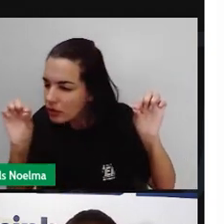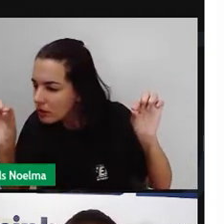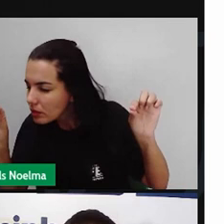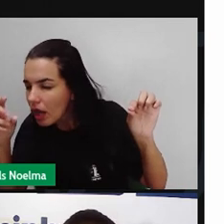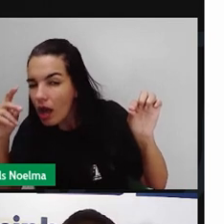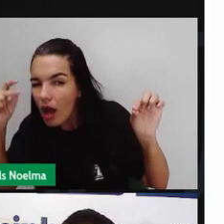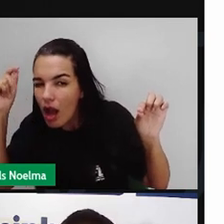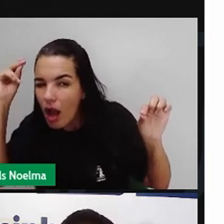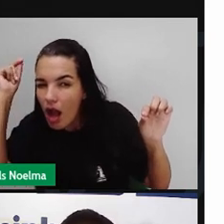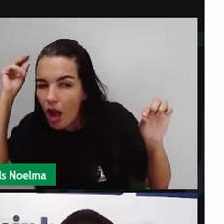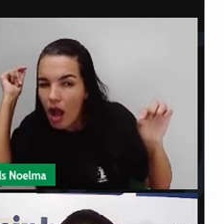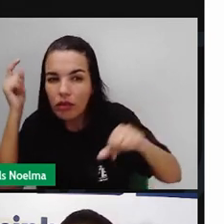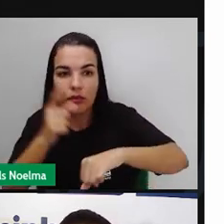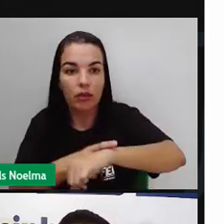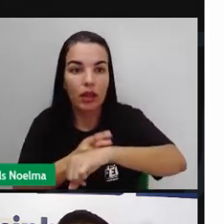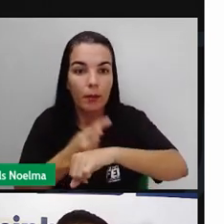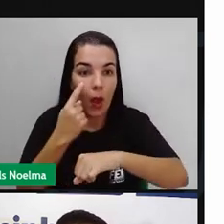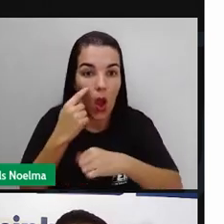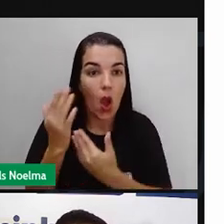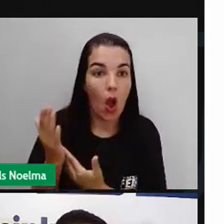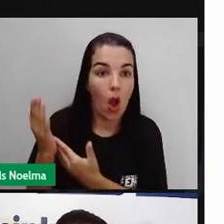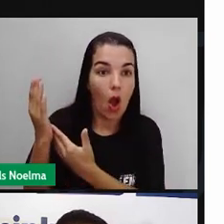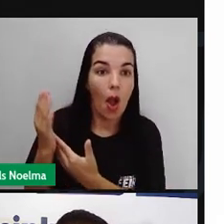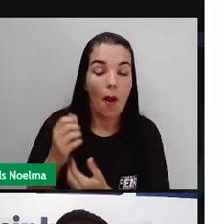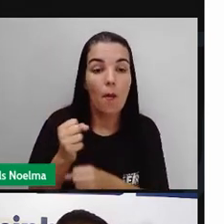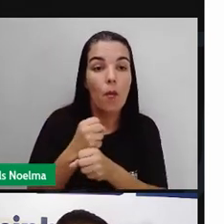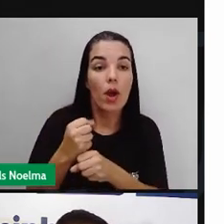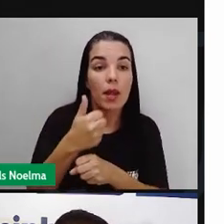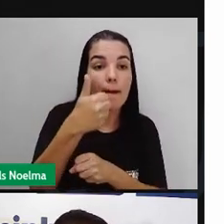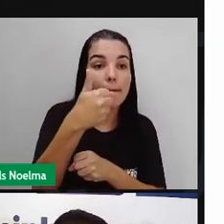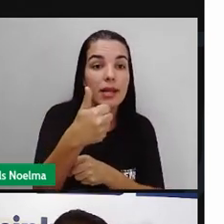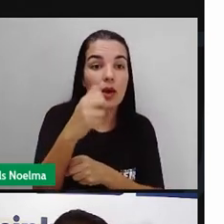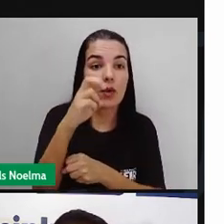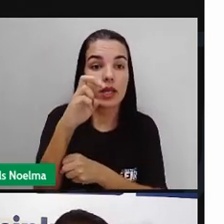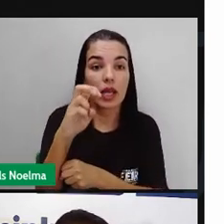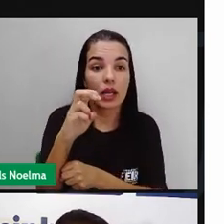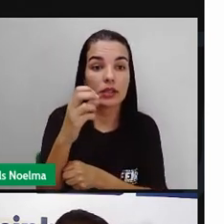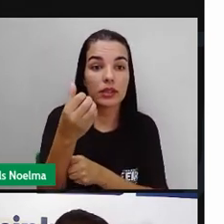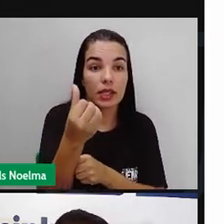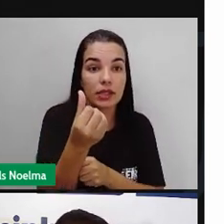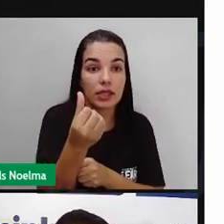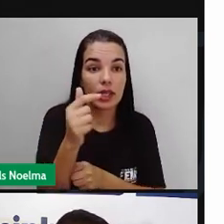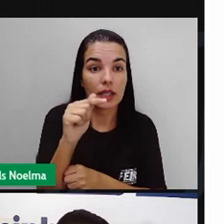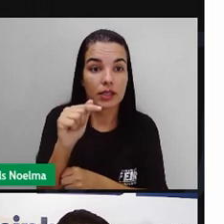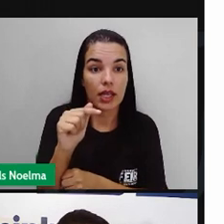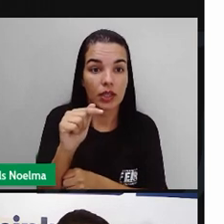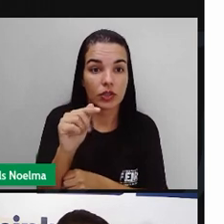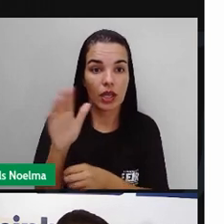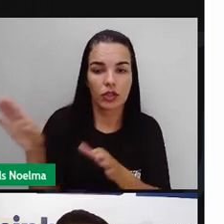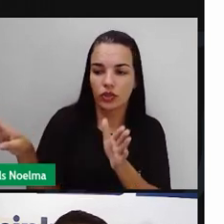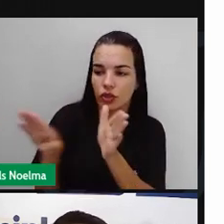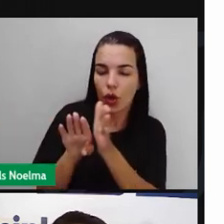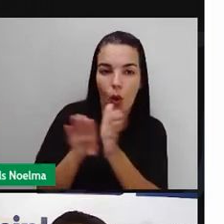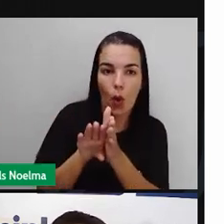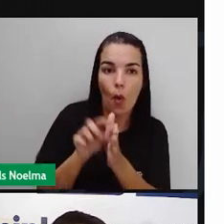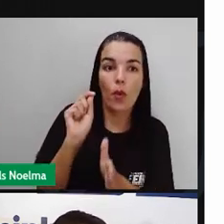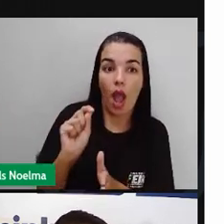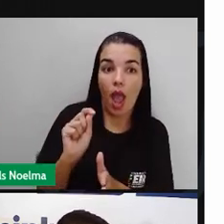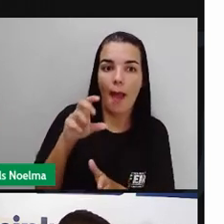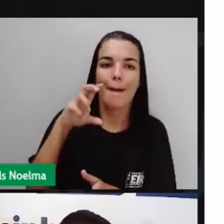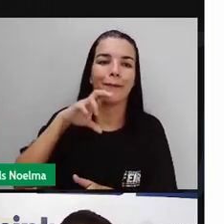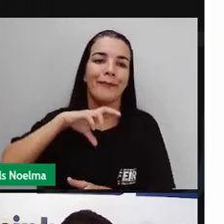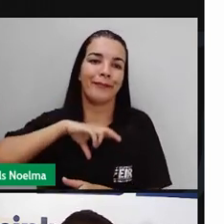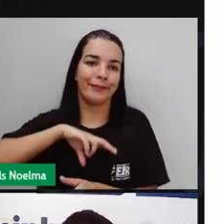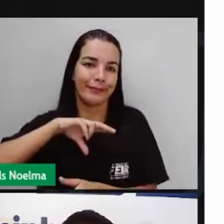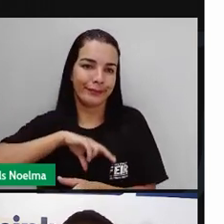Primeiro lá em 1567 houve essa ocupação com a primeira expedição dos portugueses à Amazônia, cerca de